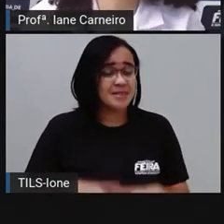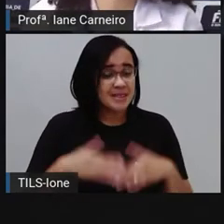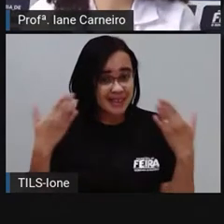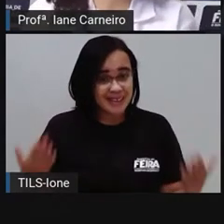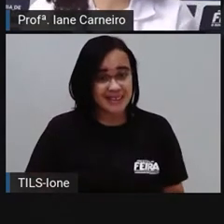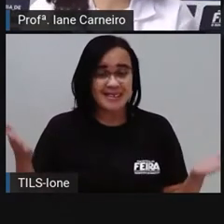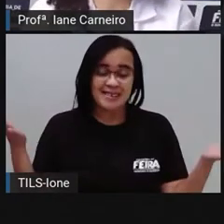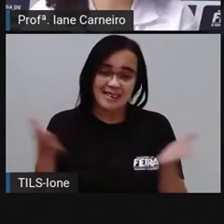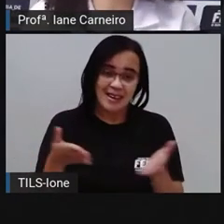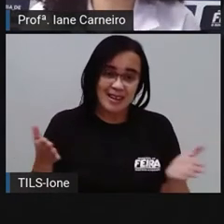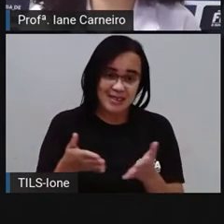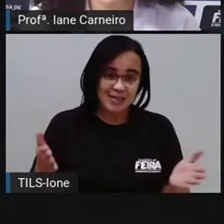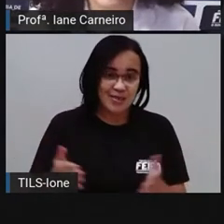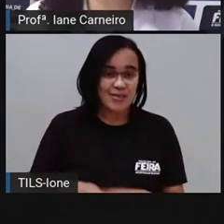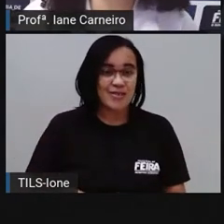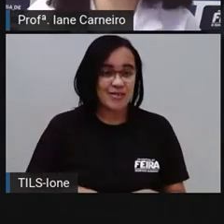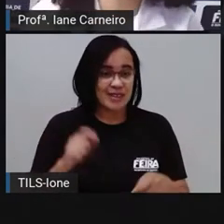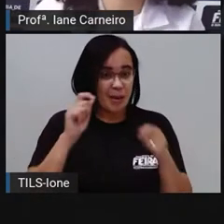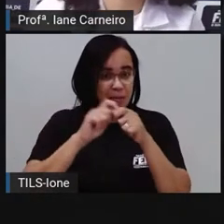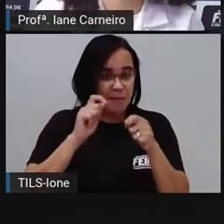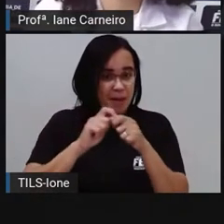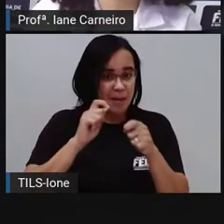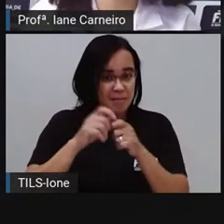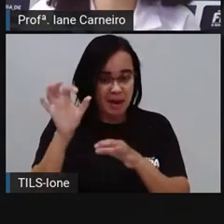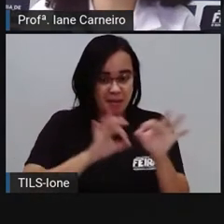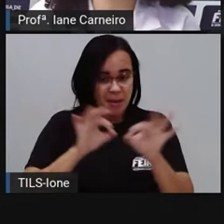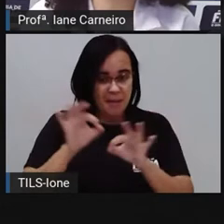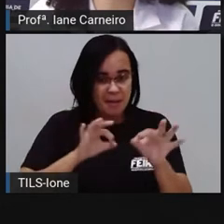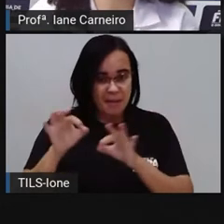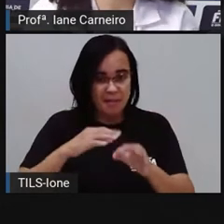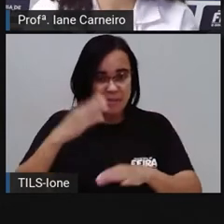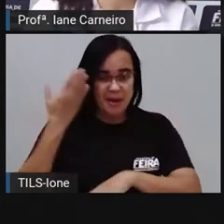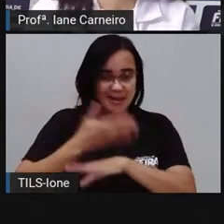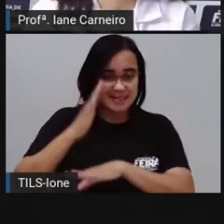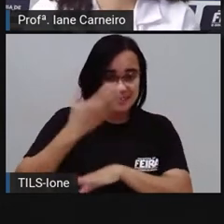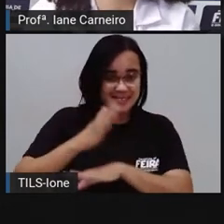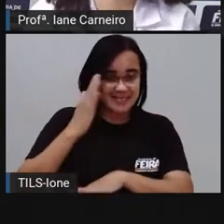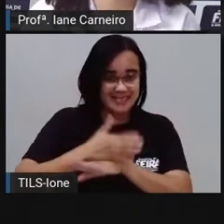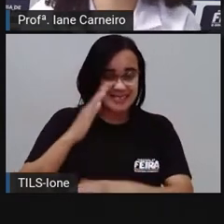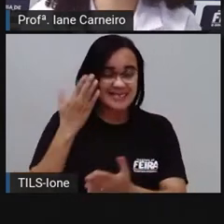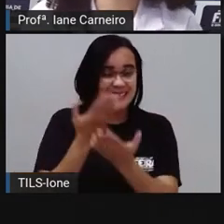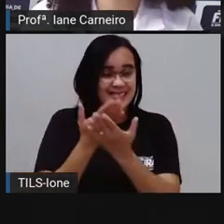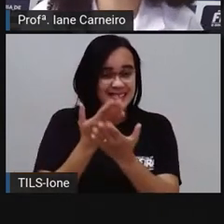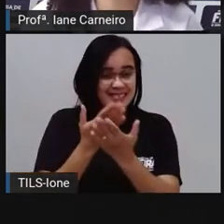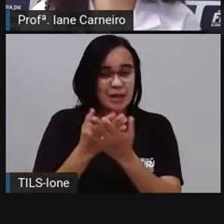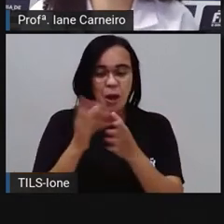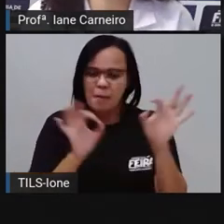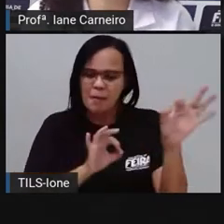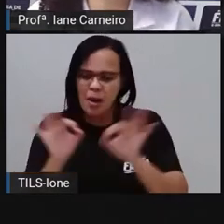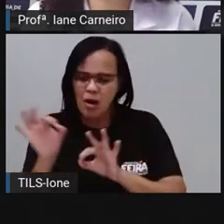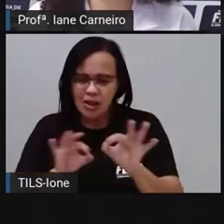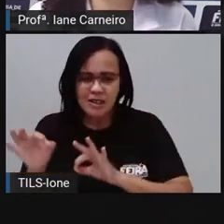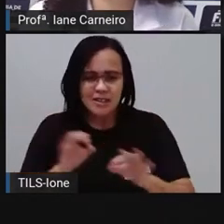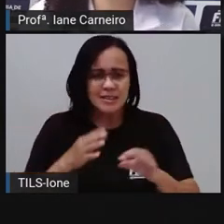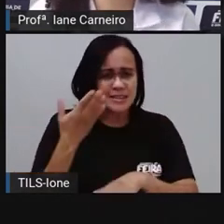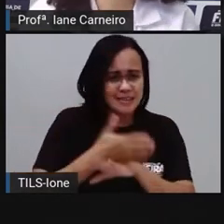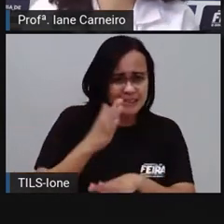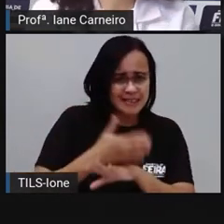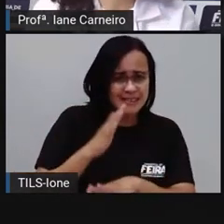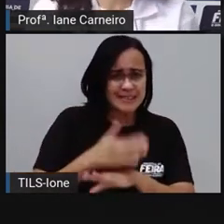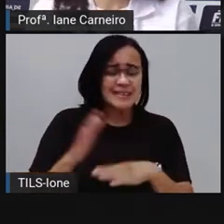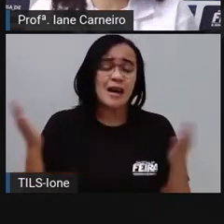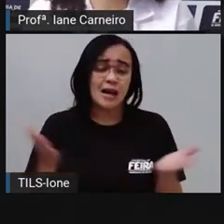a gente vai fazer agora a nossa aula prática, tá bom? Então, prepara aí o seu ambiente pra gente fazer a nossa aula prática.